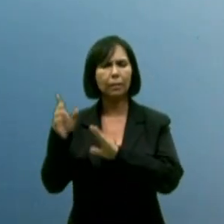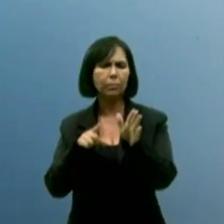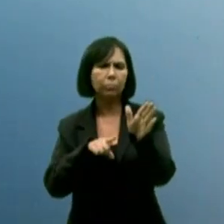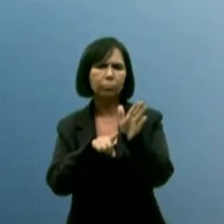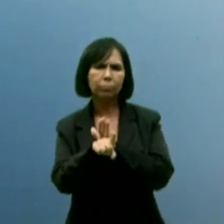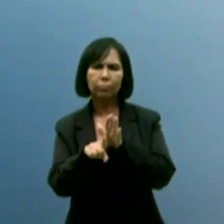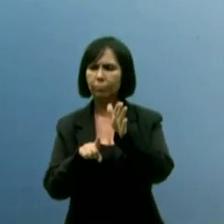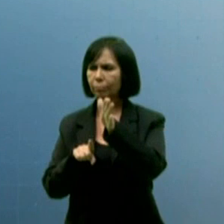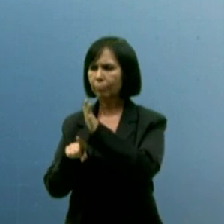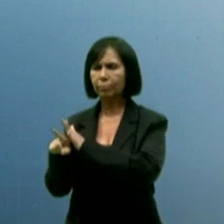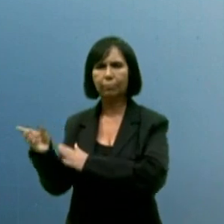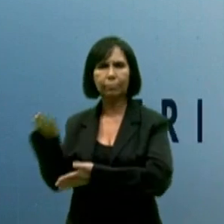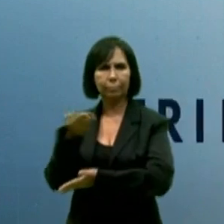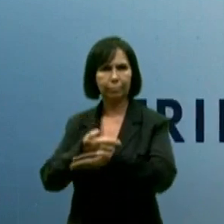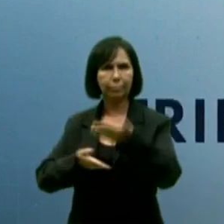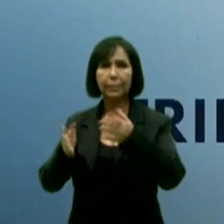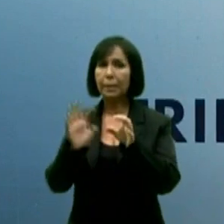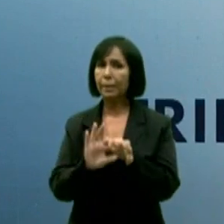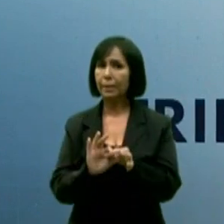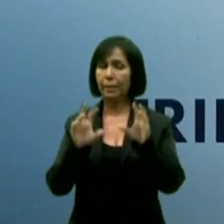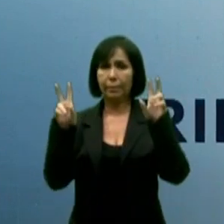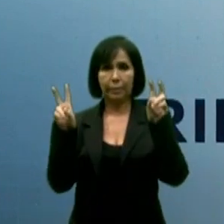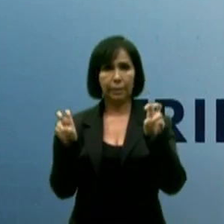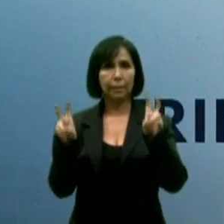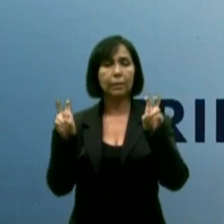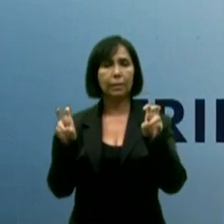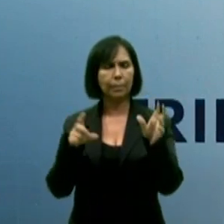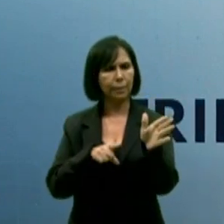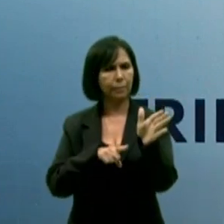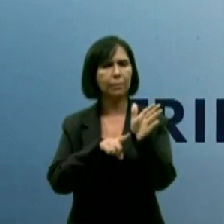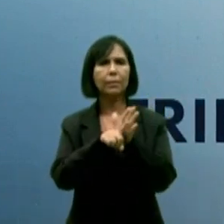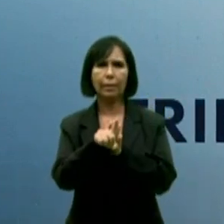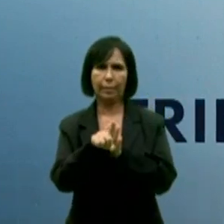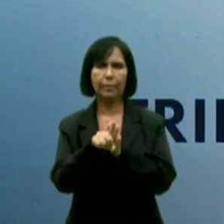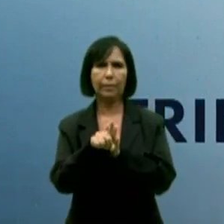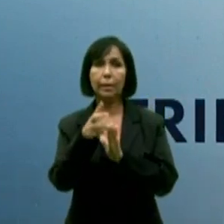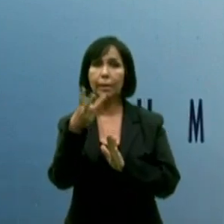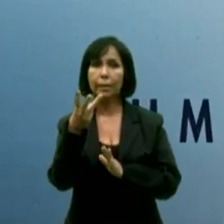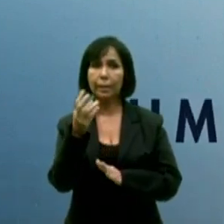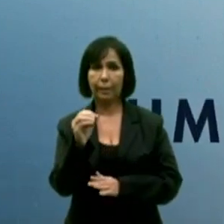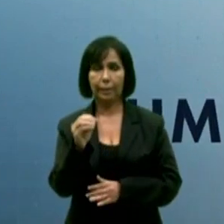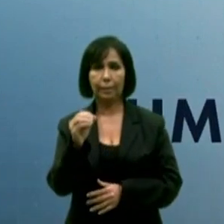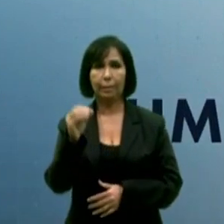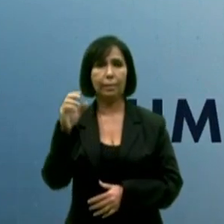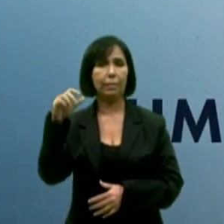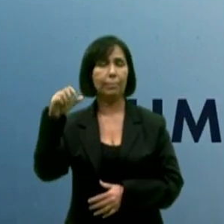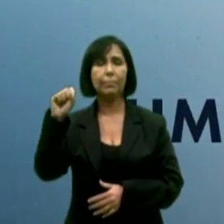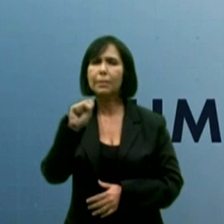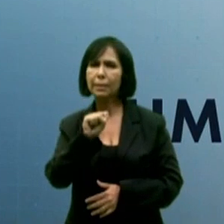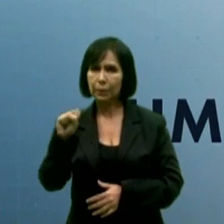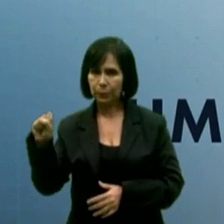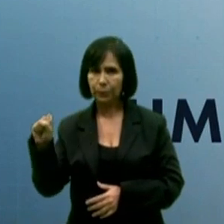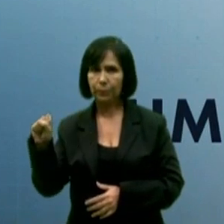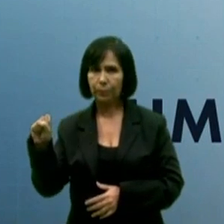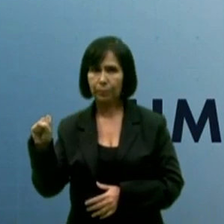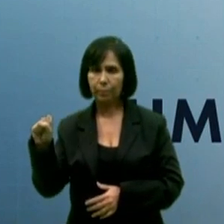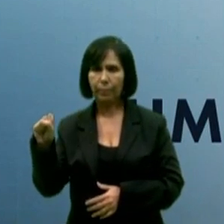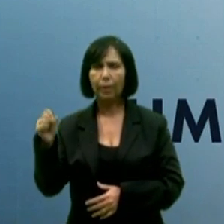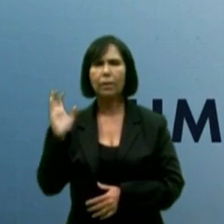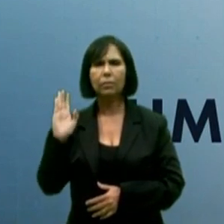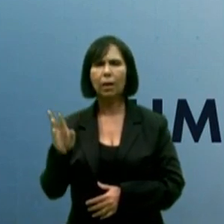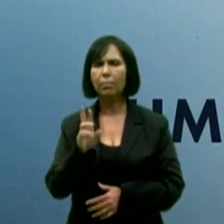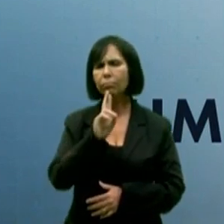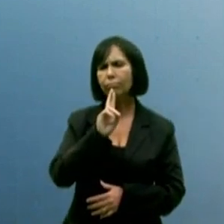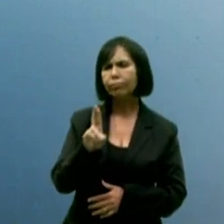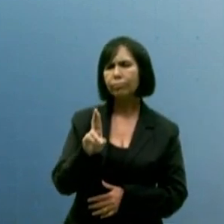si com temas livres. A pergunta deverá ser feita em 30 segundos. O adversário terá um minuto e meio